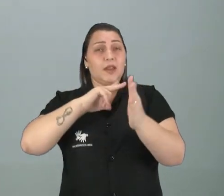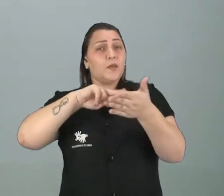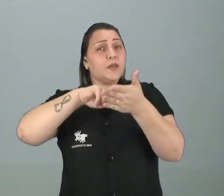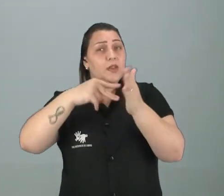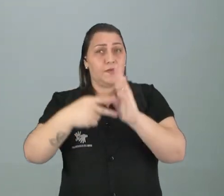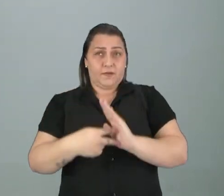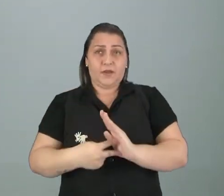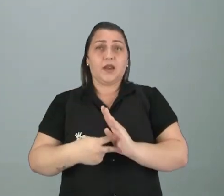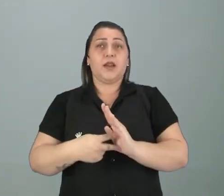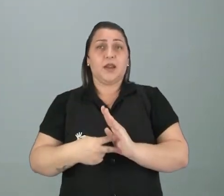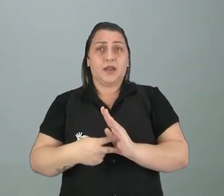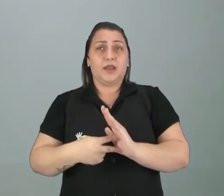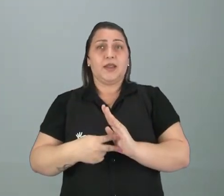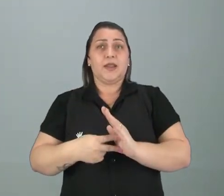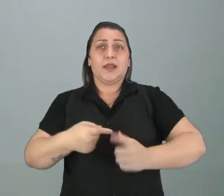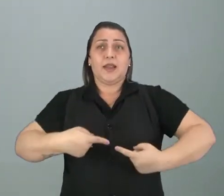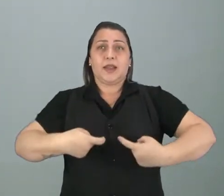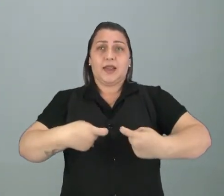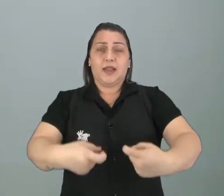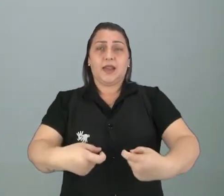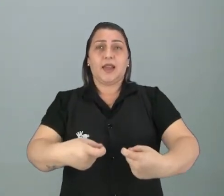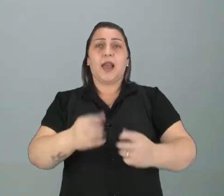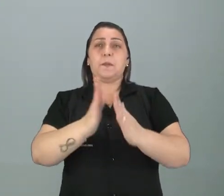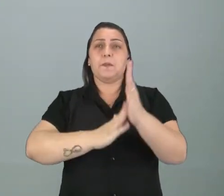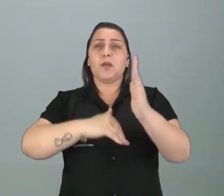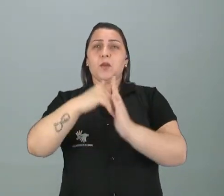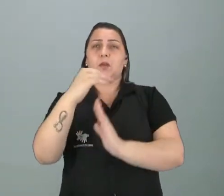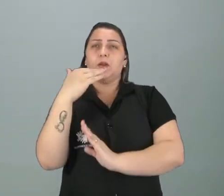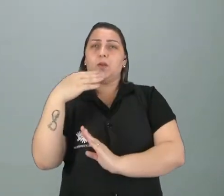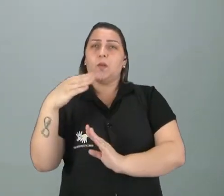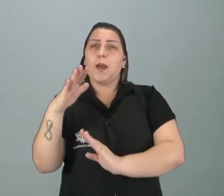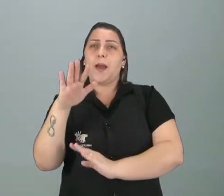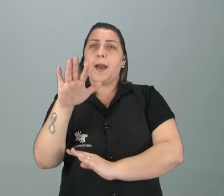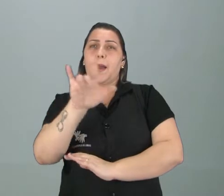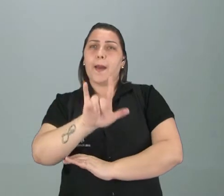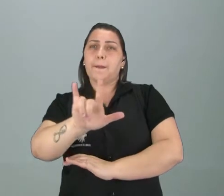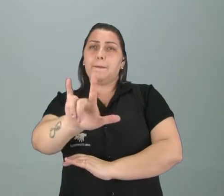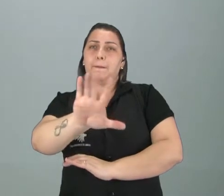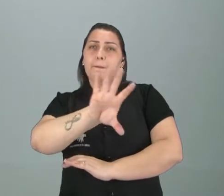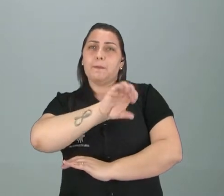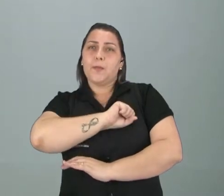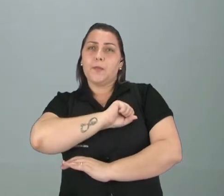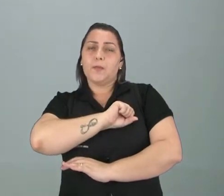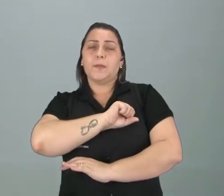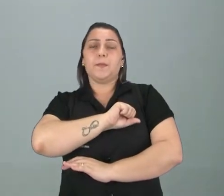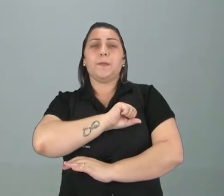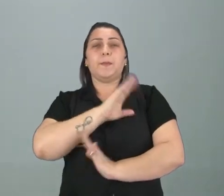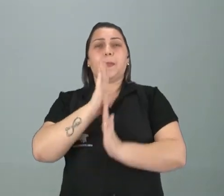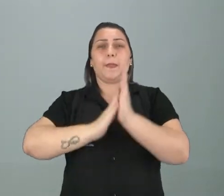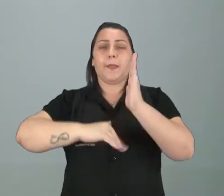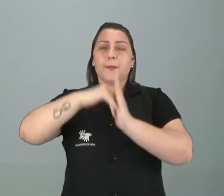função, tem a pintura da guerra, tem a pintura do amor, né? Tem a pintura quando eles vão